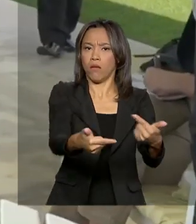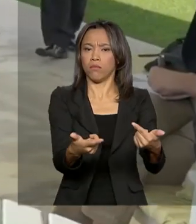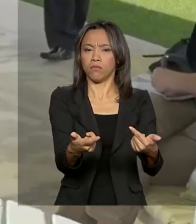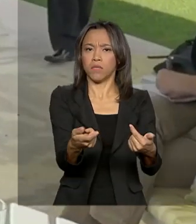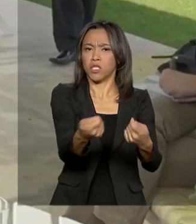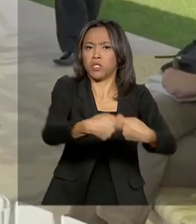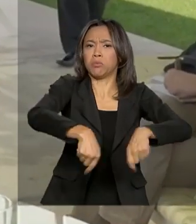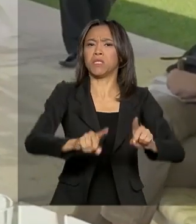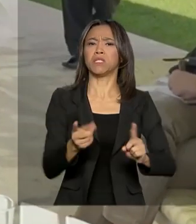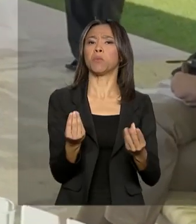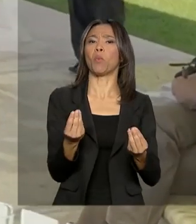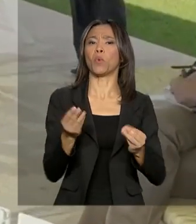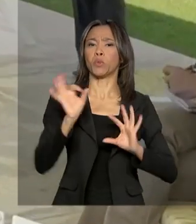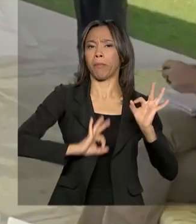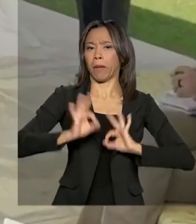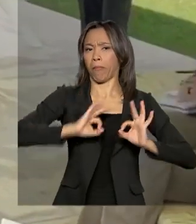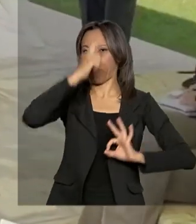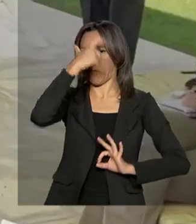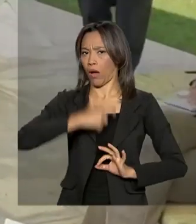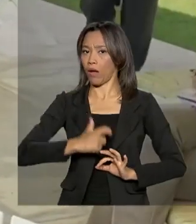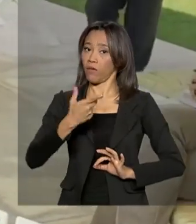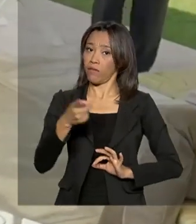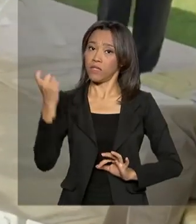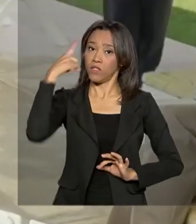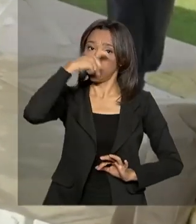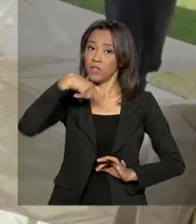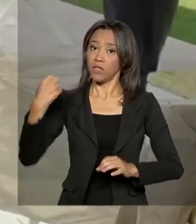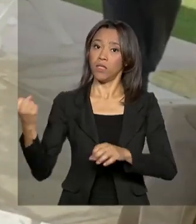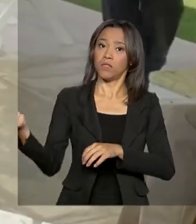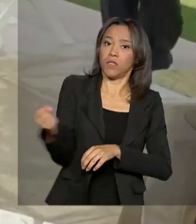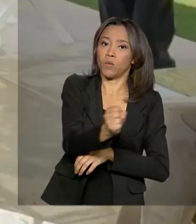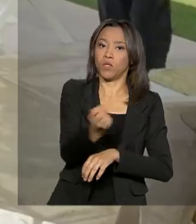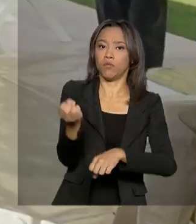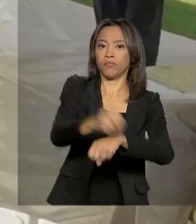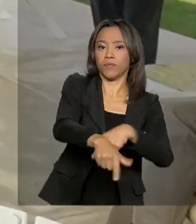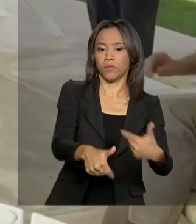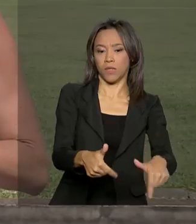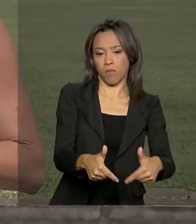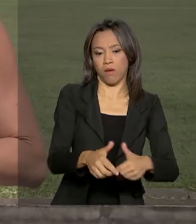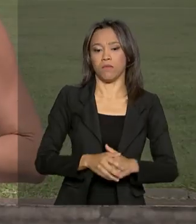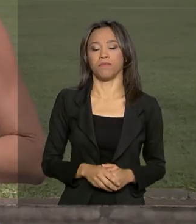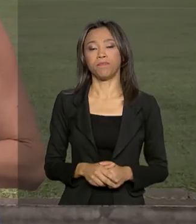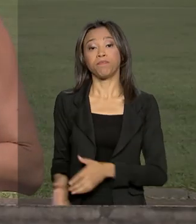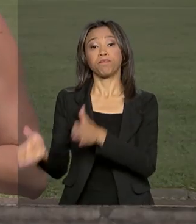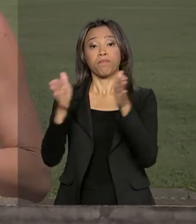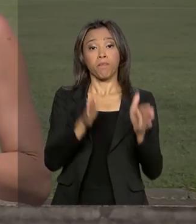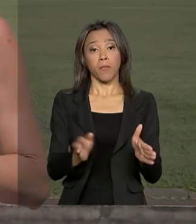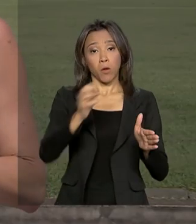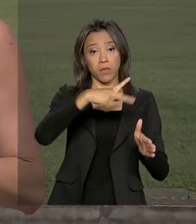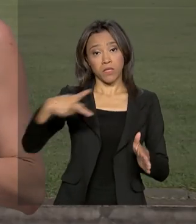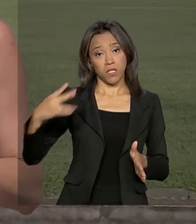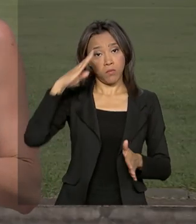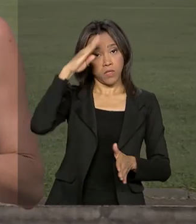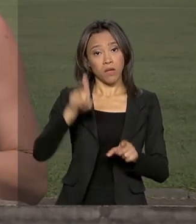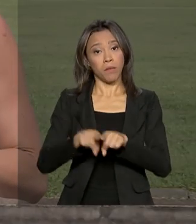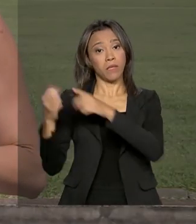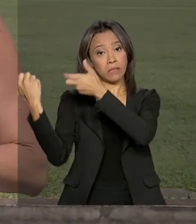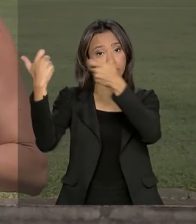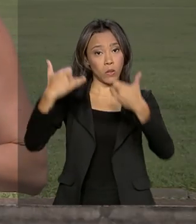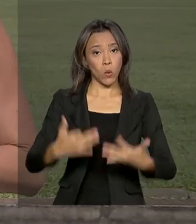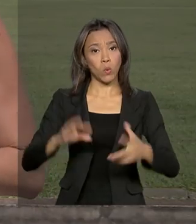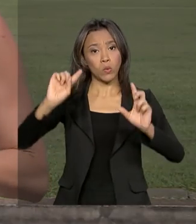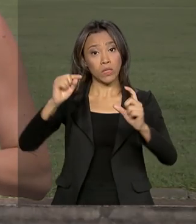muito preparo. Ele tem mais dificuldade para ir no mercado de trabalho, enorme dificuldade. O presidente Bolsonaro falou ainda sobre os